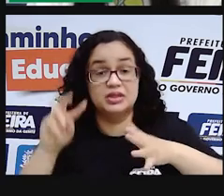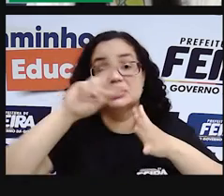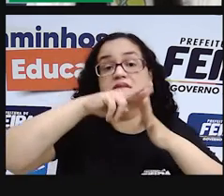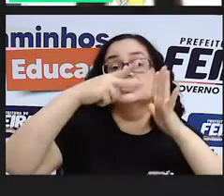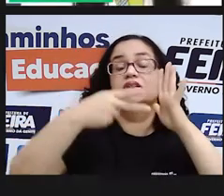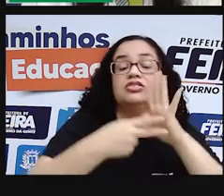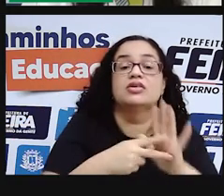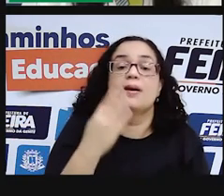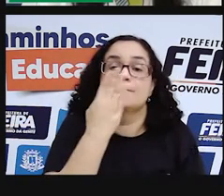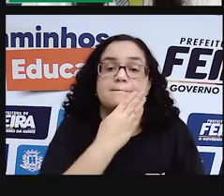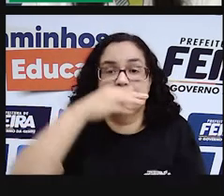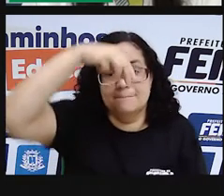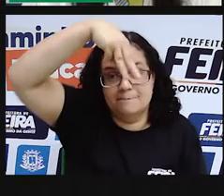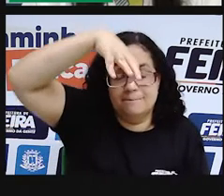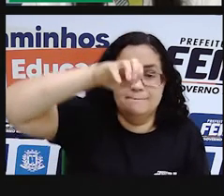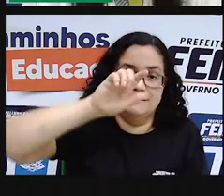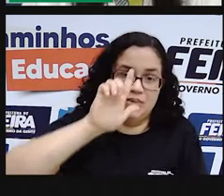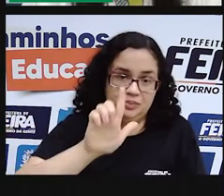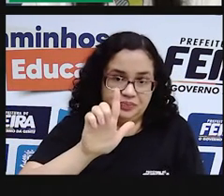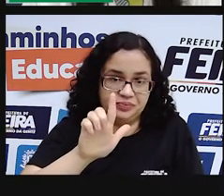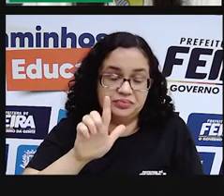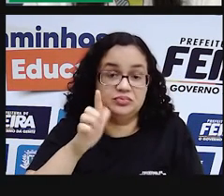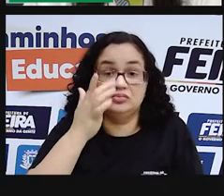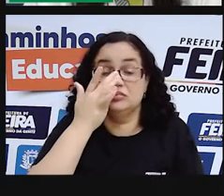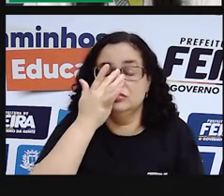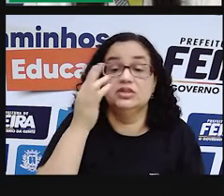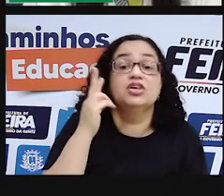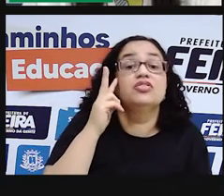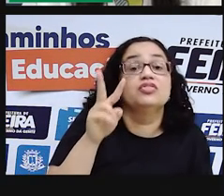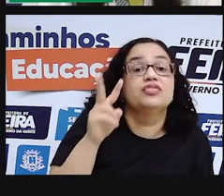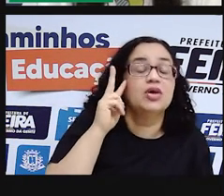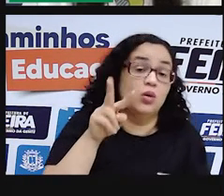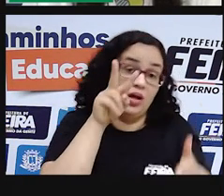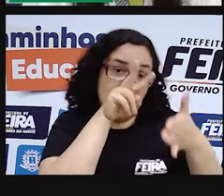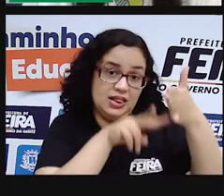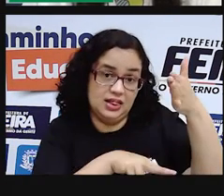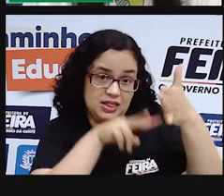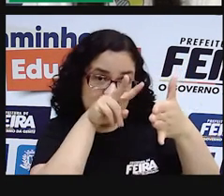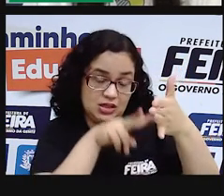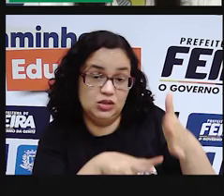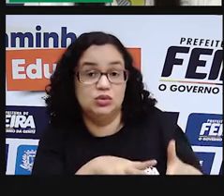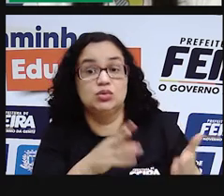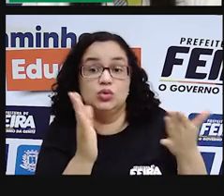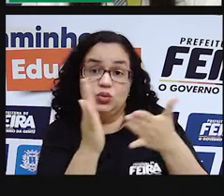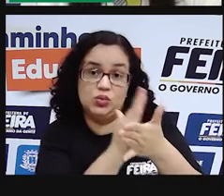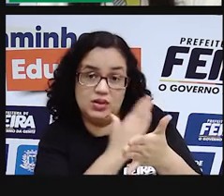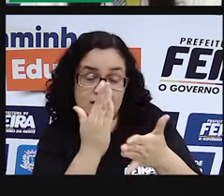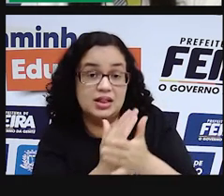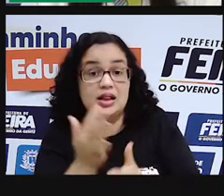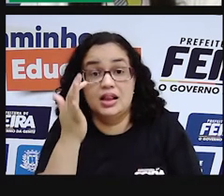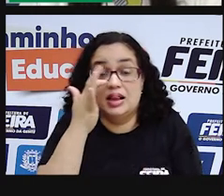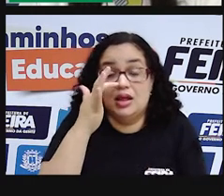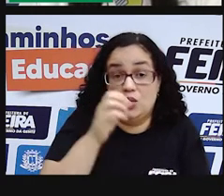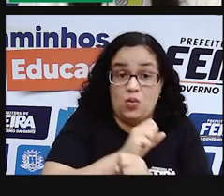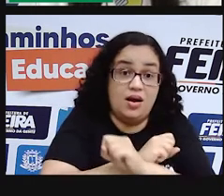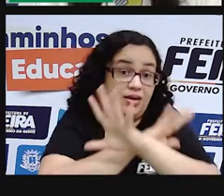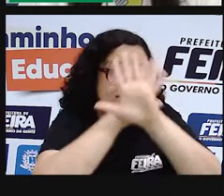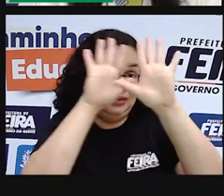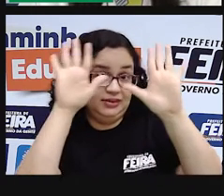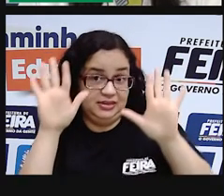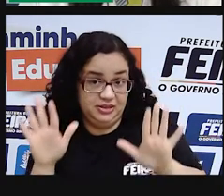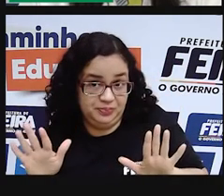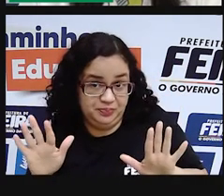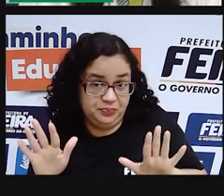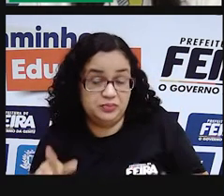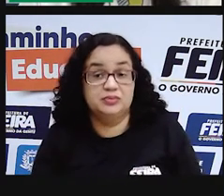mel. Pronto. Então, a gente viu aí a leitura do livro, A Lagoa Encantada. E